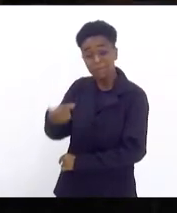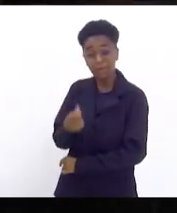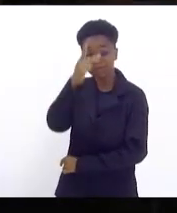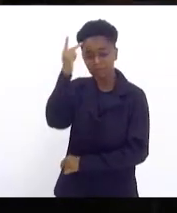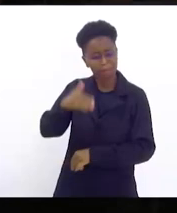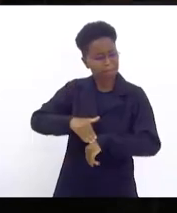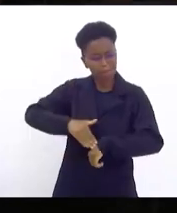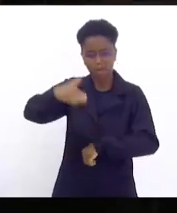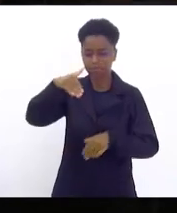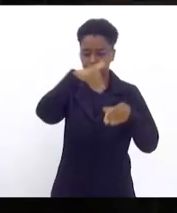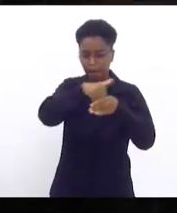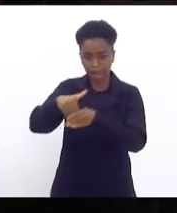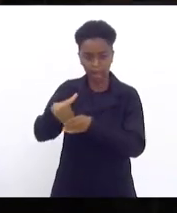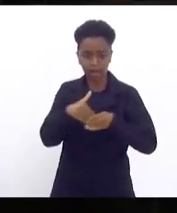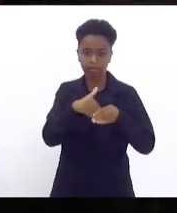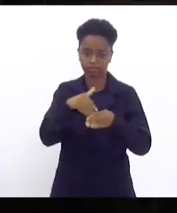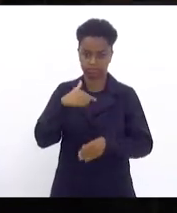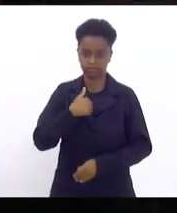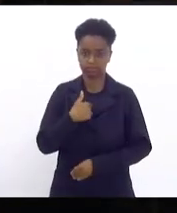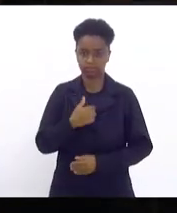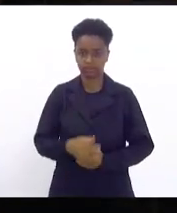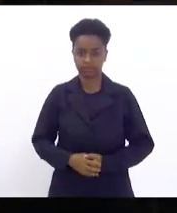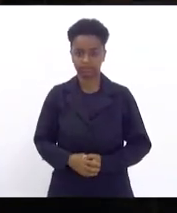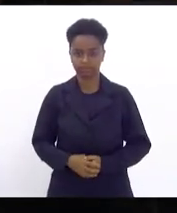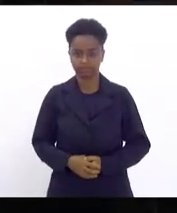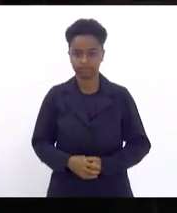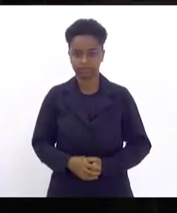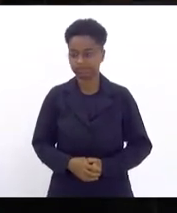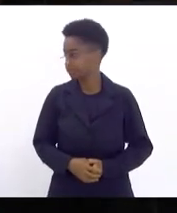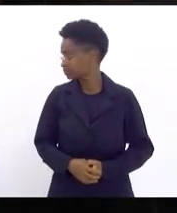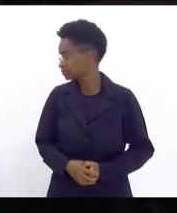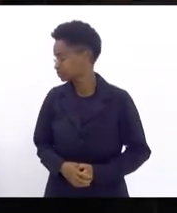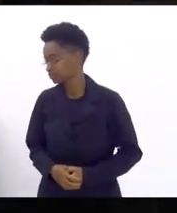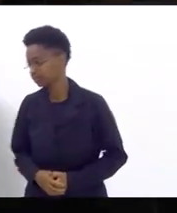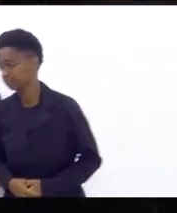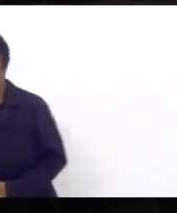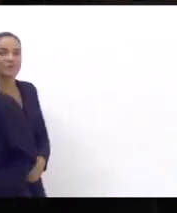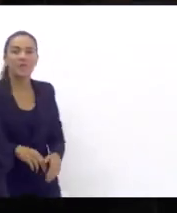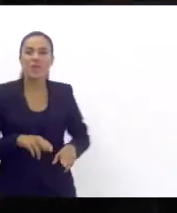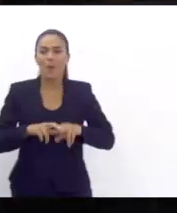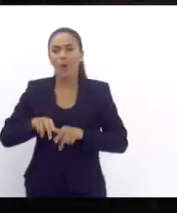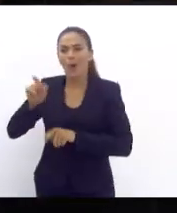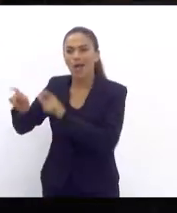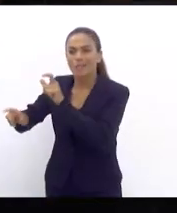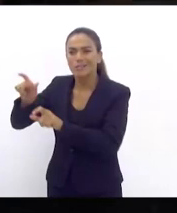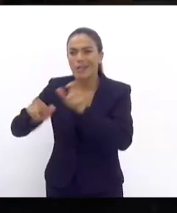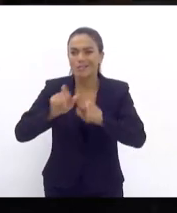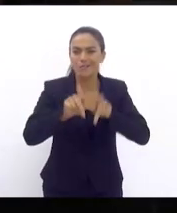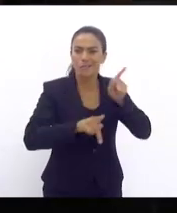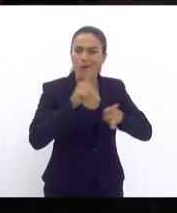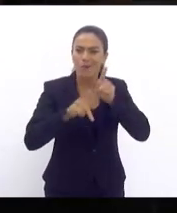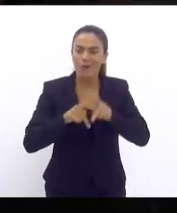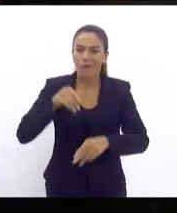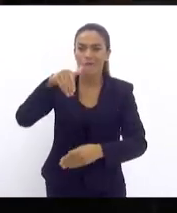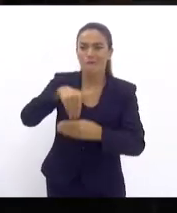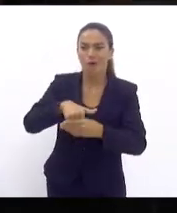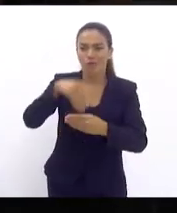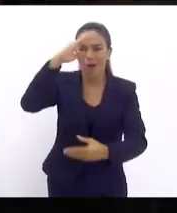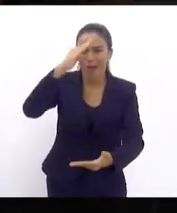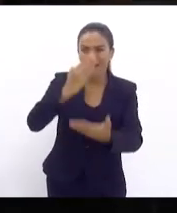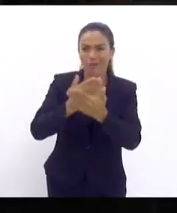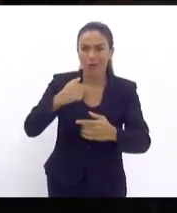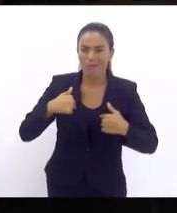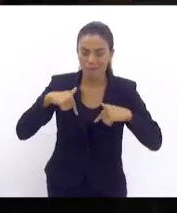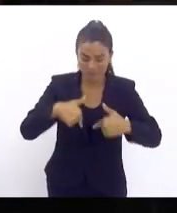que me trouxeram até aqui. Esse projeto é deles e é por eles que eu apresento esse projeto. Como assim